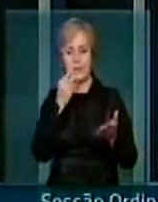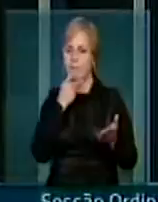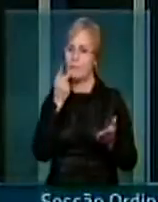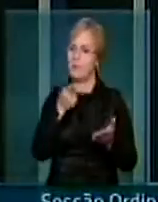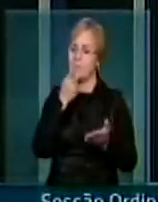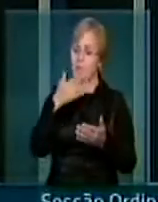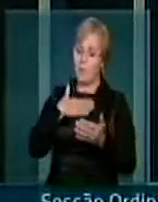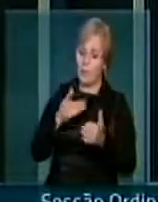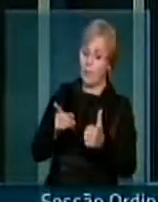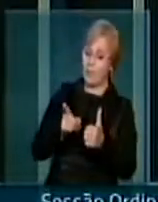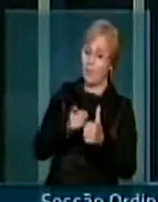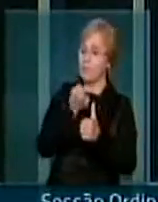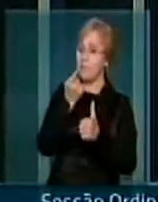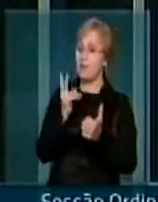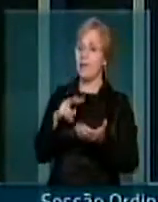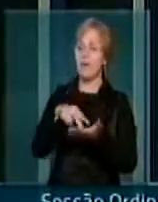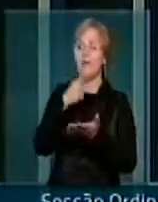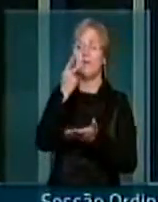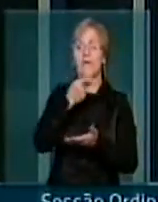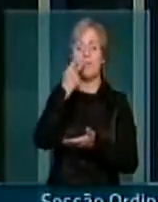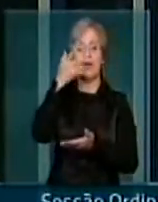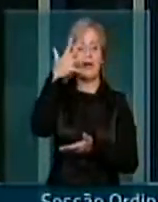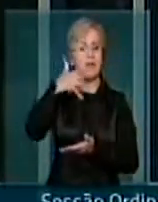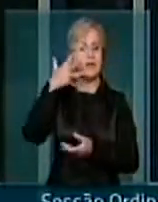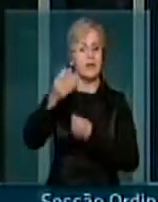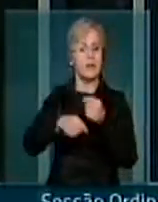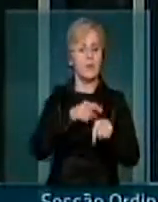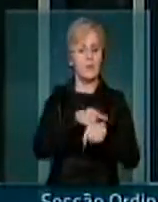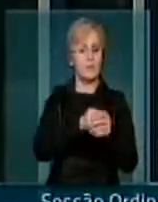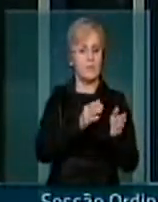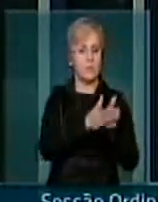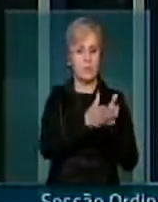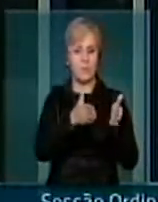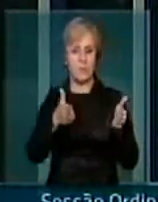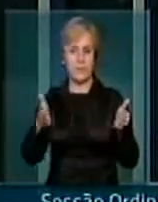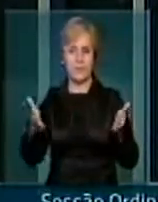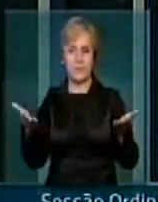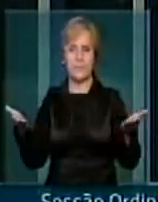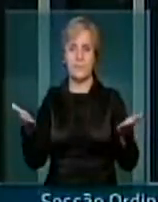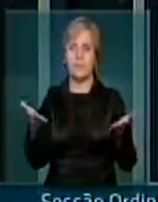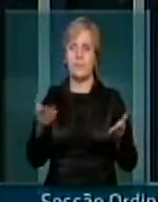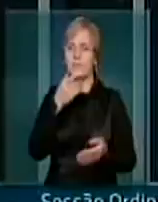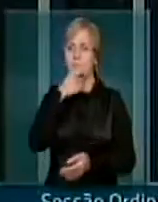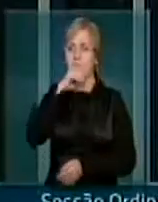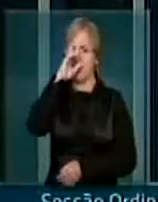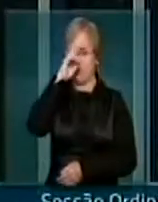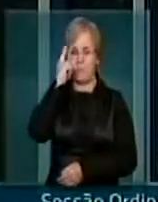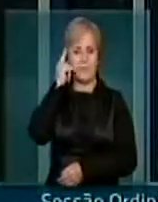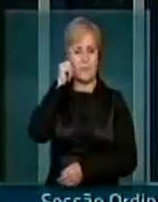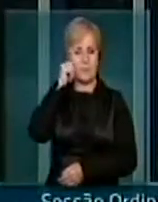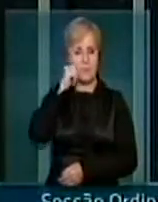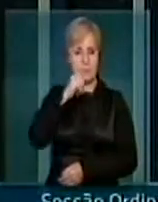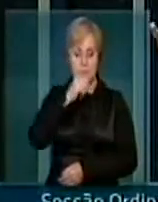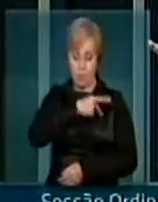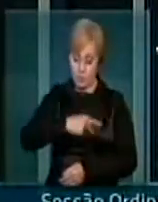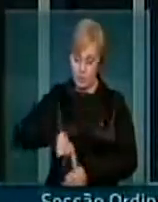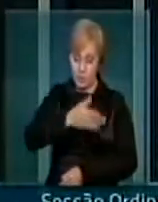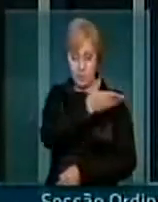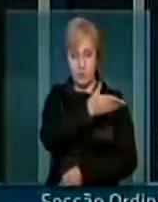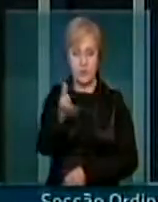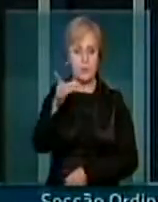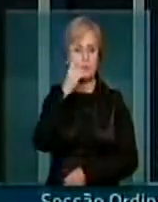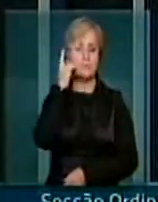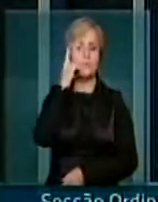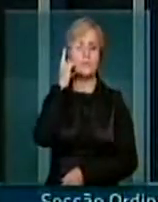casa o meu primeiro pronunciamento da atual legislatura. Senhor presidente, senhoras e senhores parlamentares, ao longo da